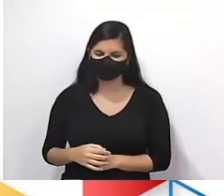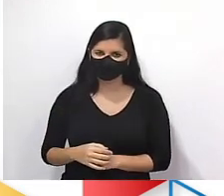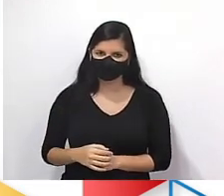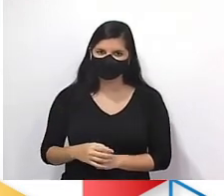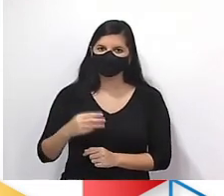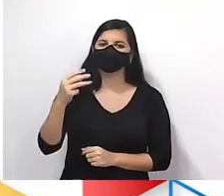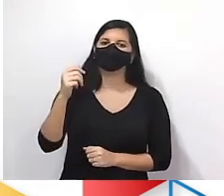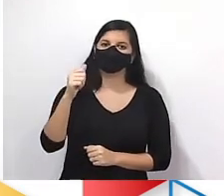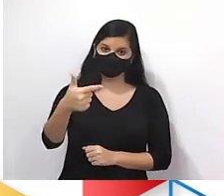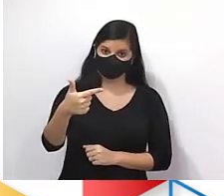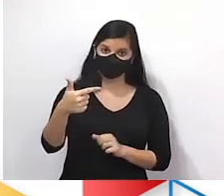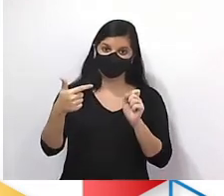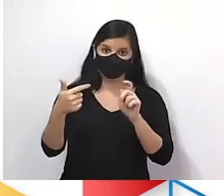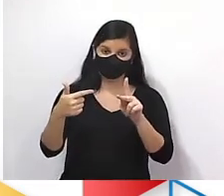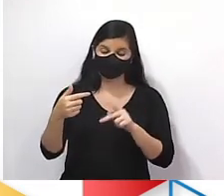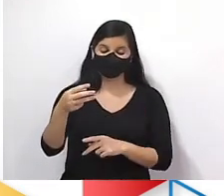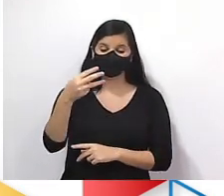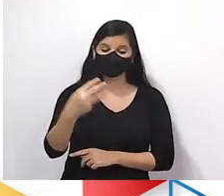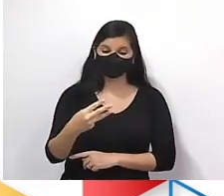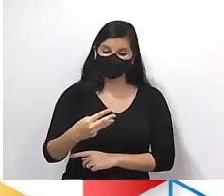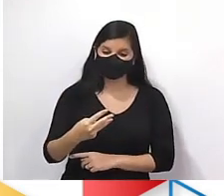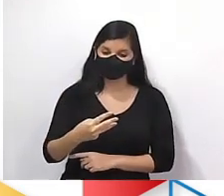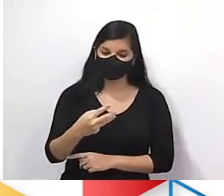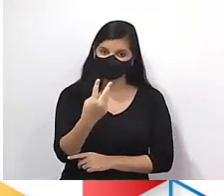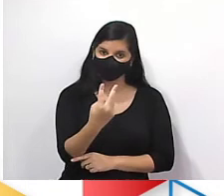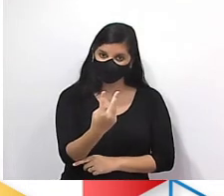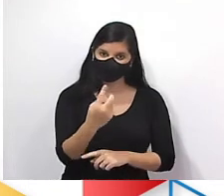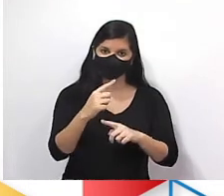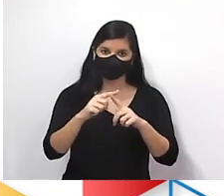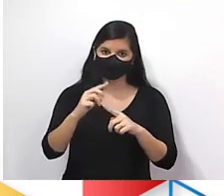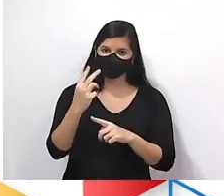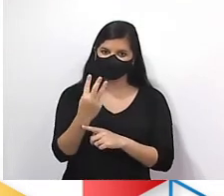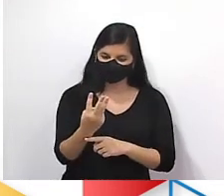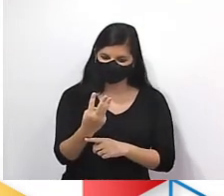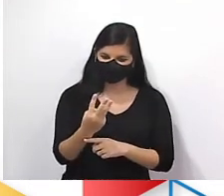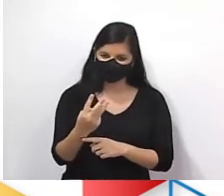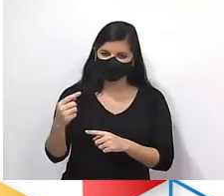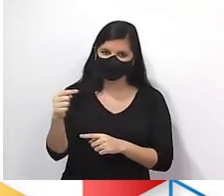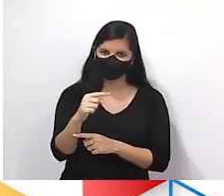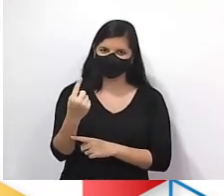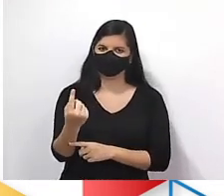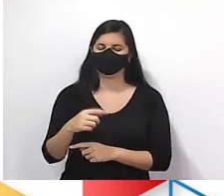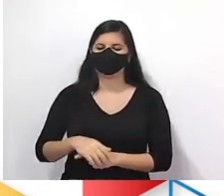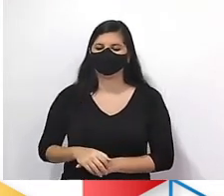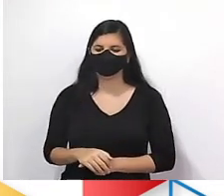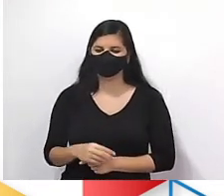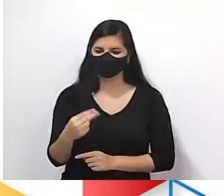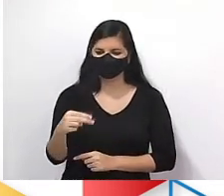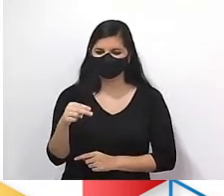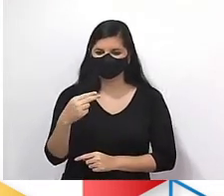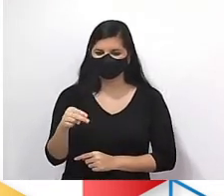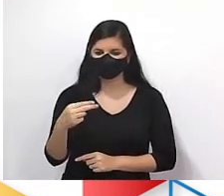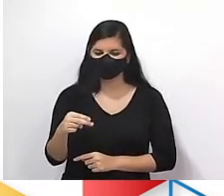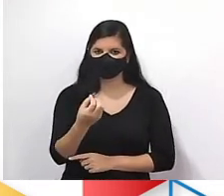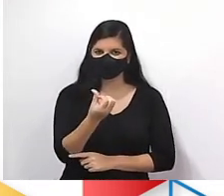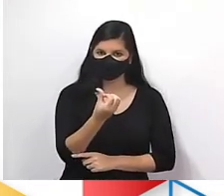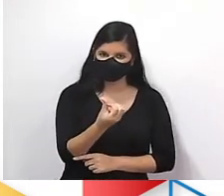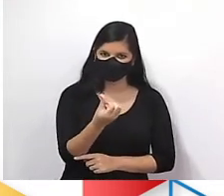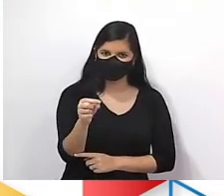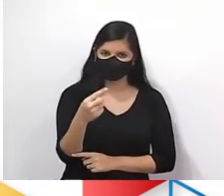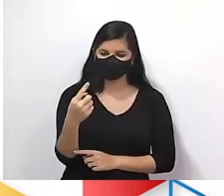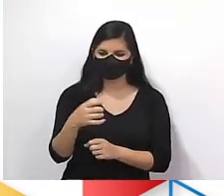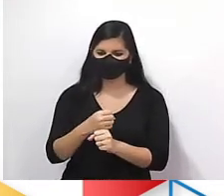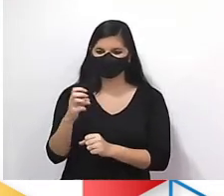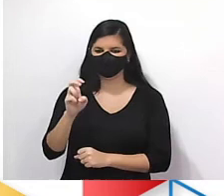segundo termo. O terceiro termo vai ser 2 vezes 3, menos 1. 2 vezes 3 vai dar 6,